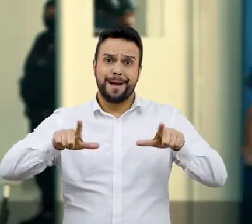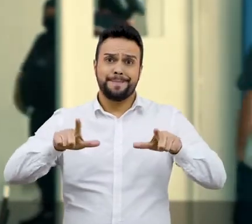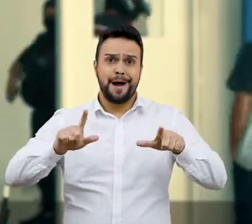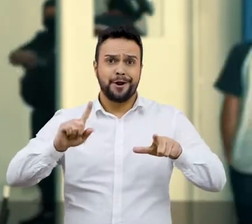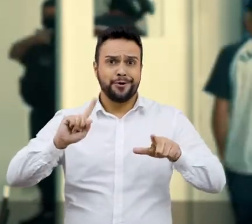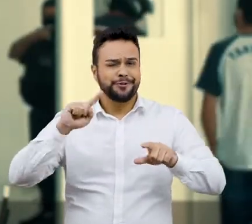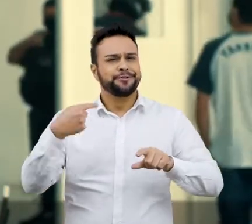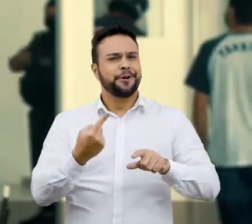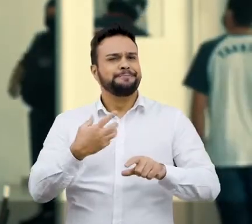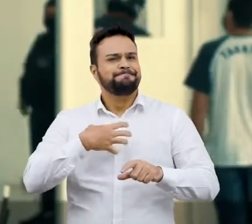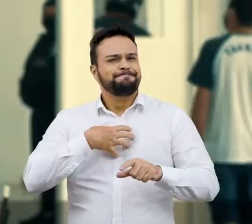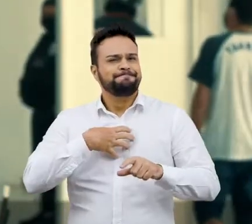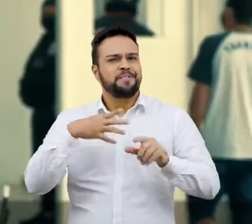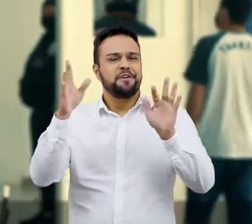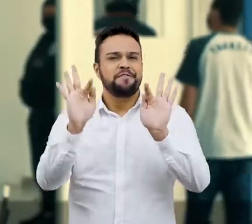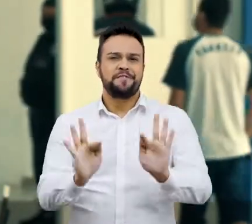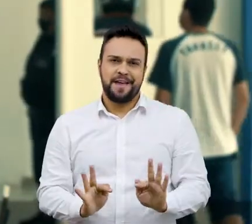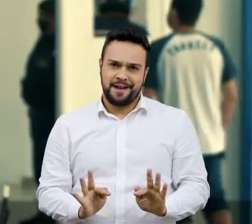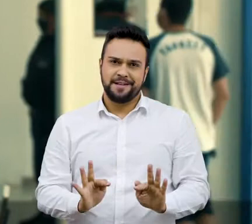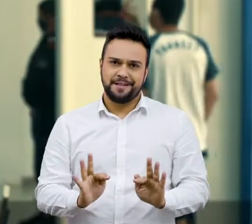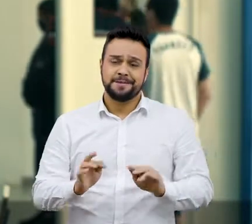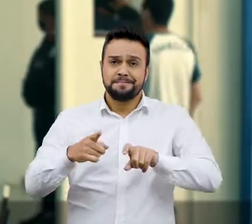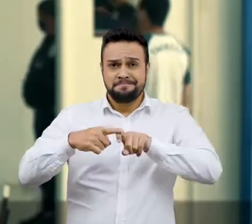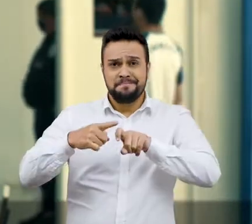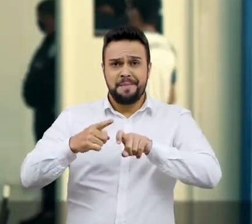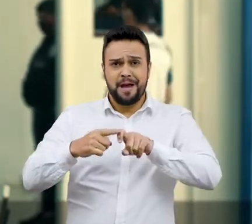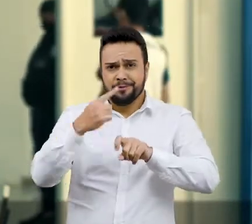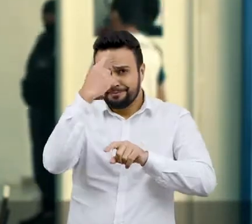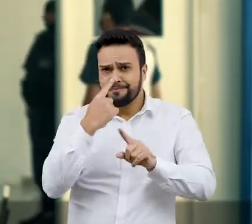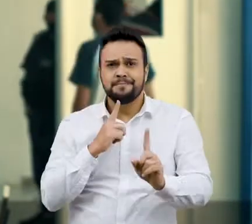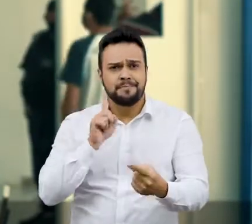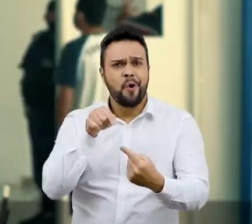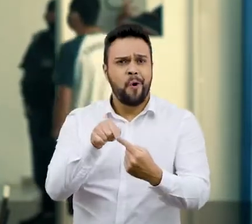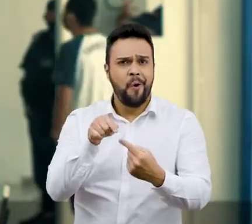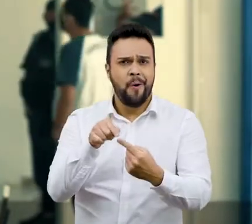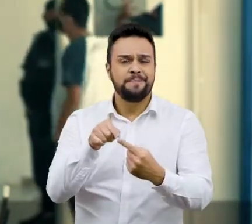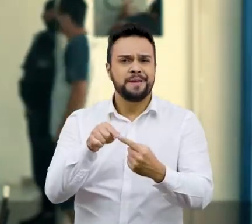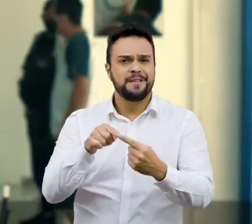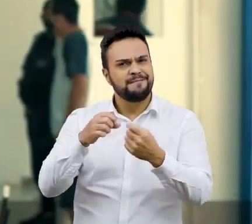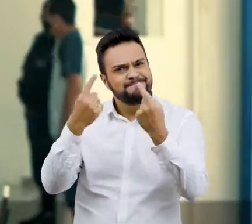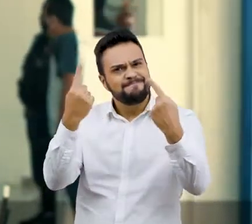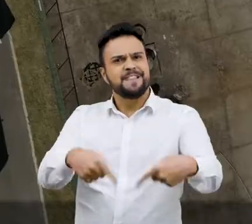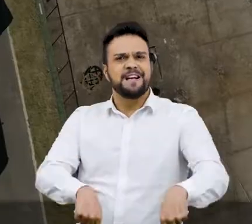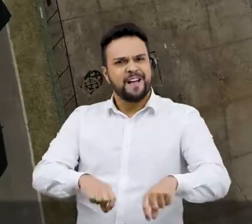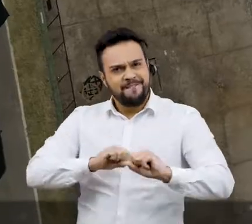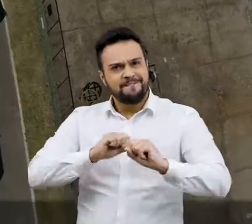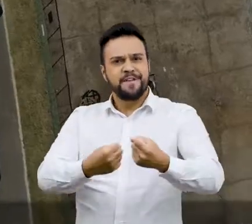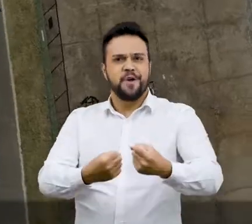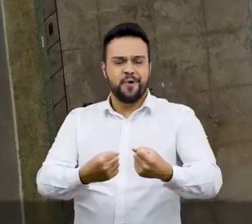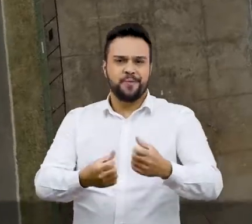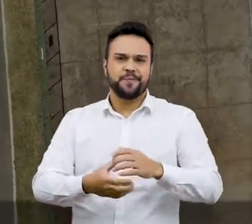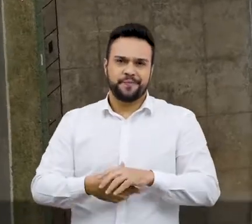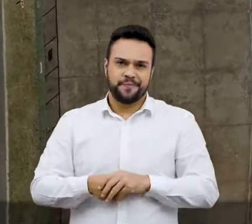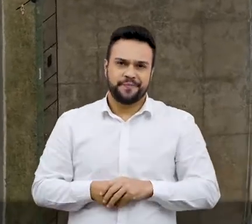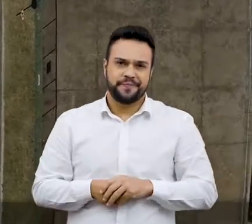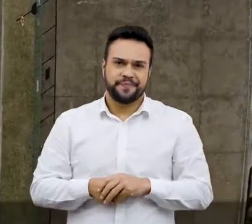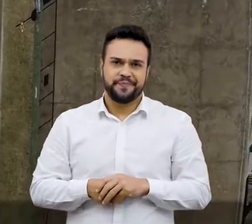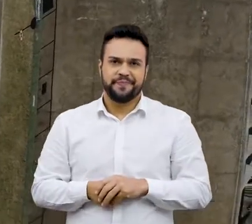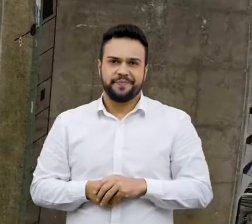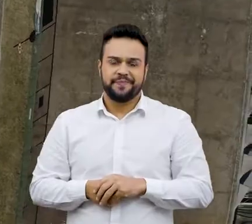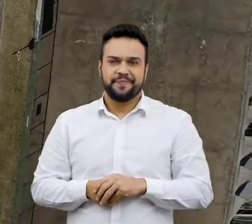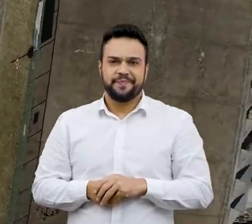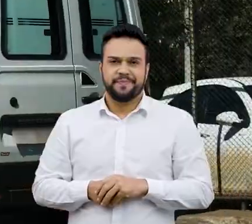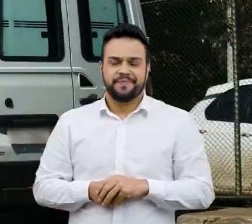e a gente está muito feliz com o médico que está vocacionado, chamado para esse desafio, que é o grande desafio do nosso